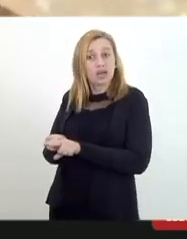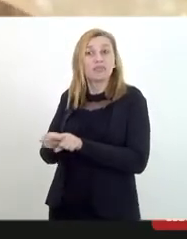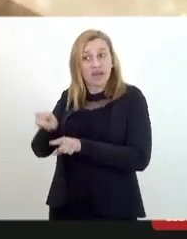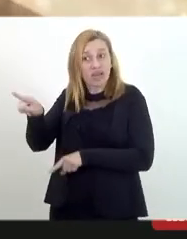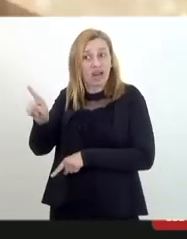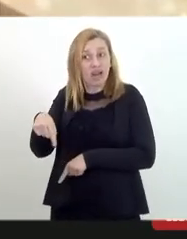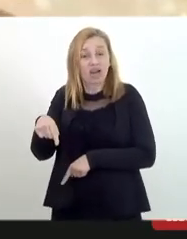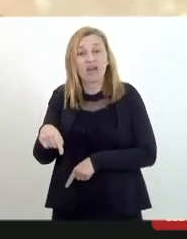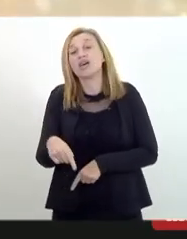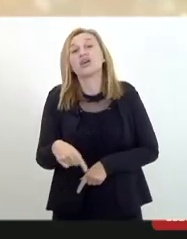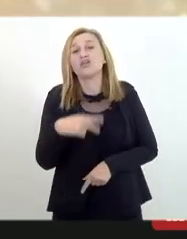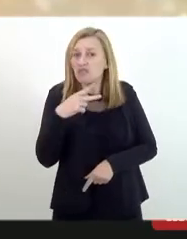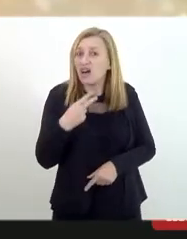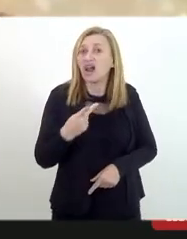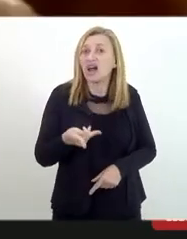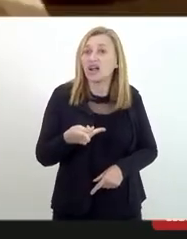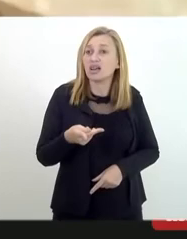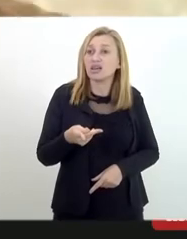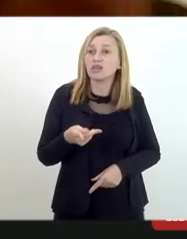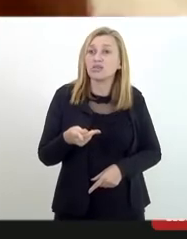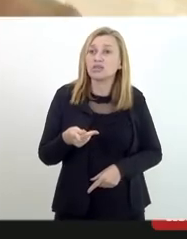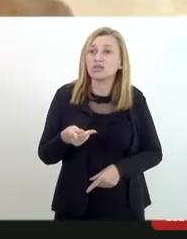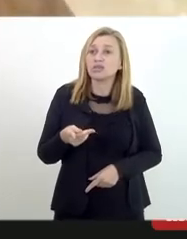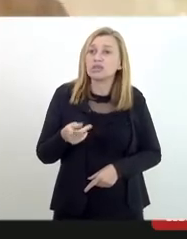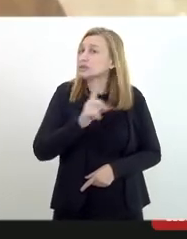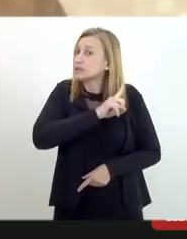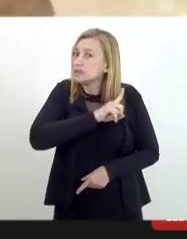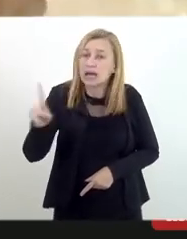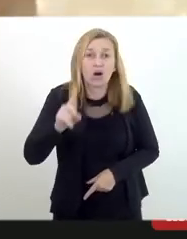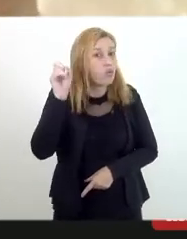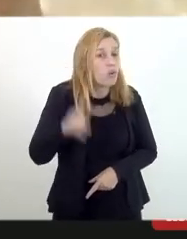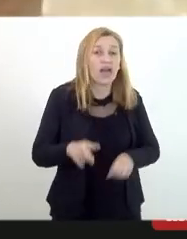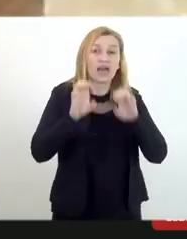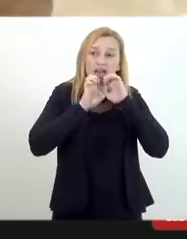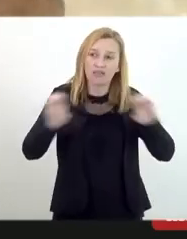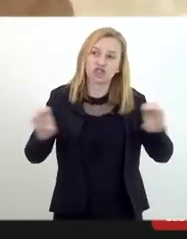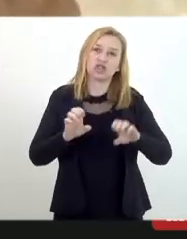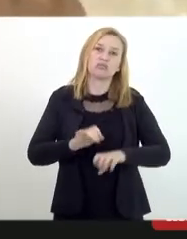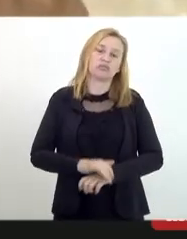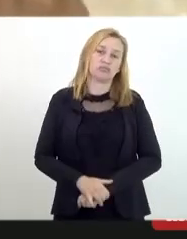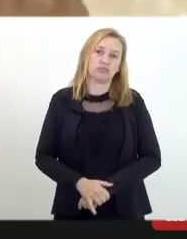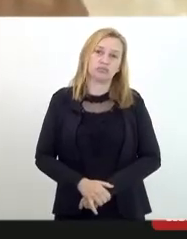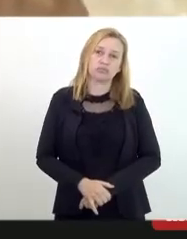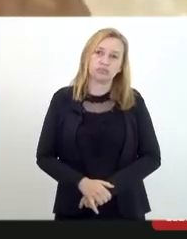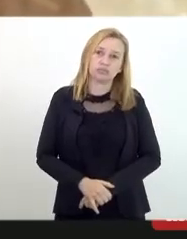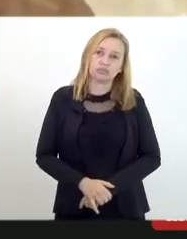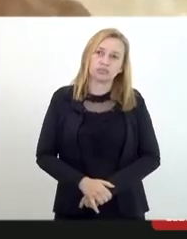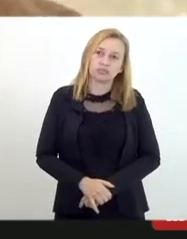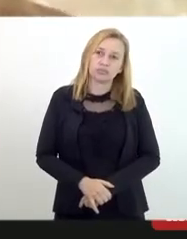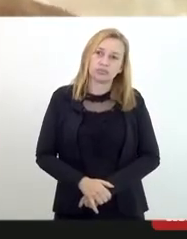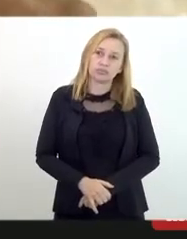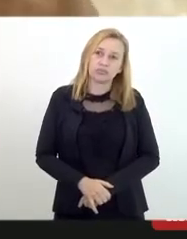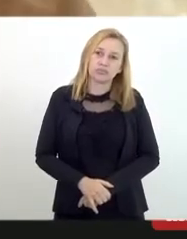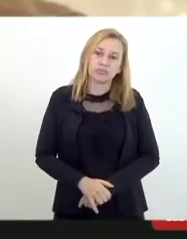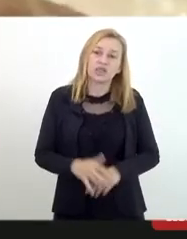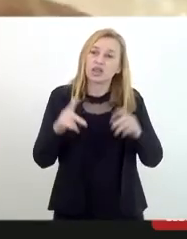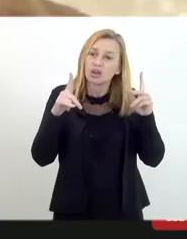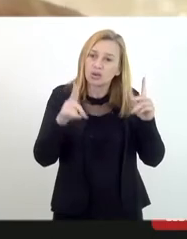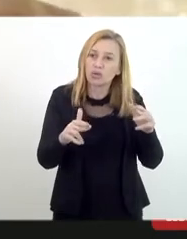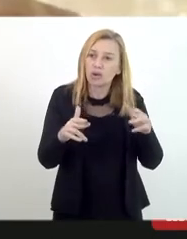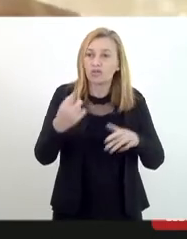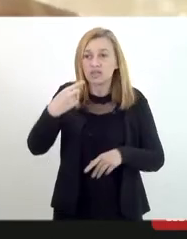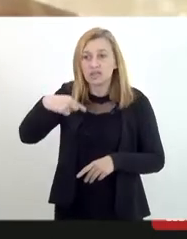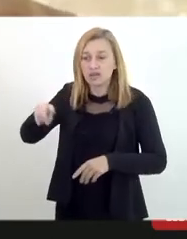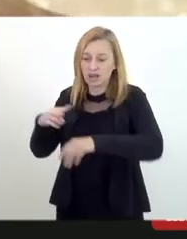eu sou bem claro de dizer o seguinte, que não são evangélicos. A mesma coisa, você passa num